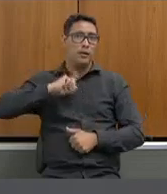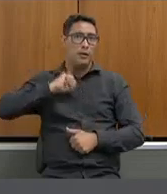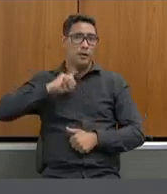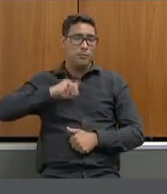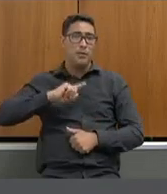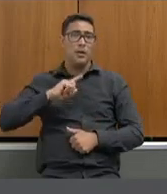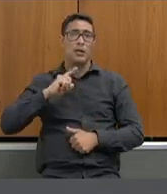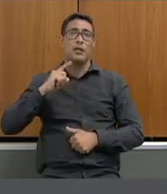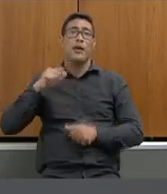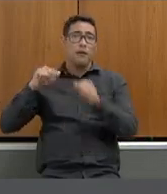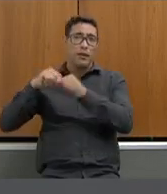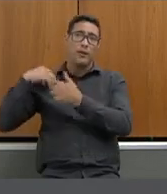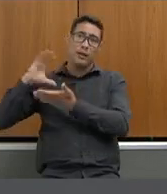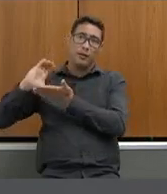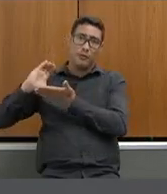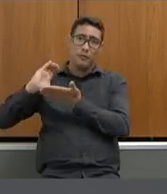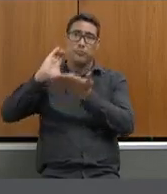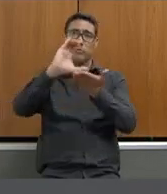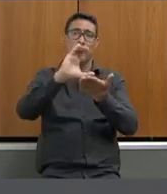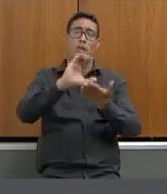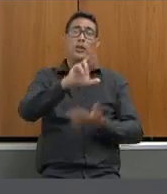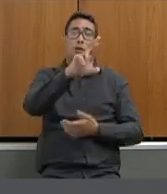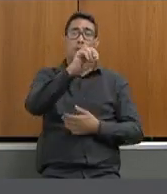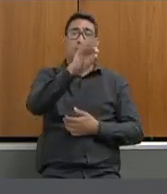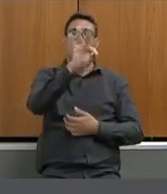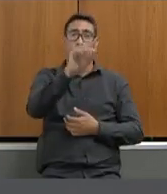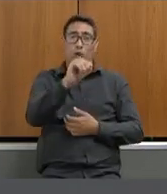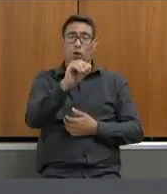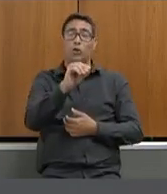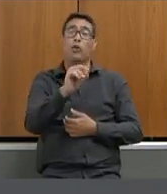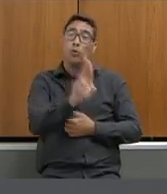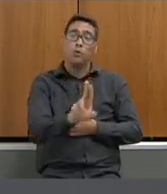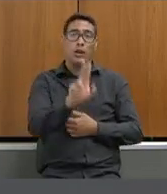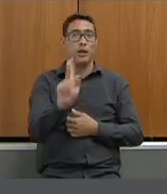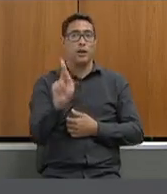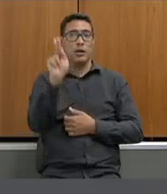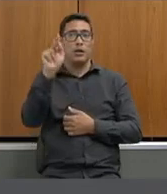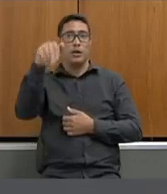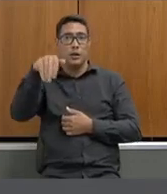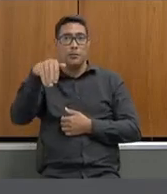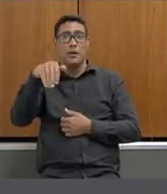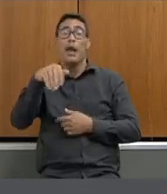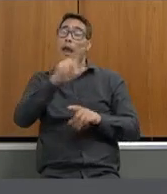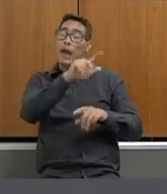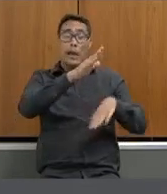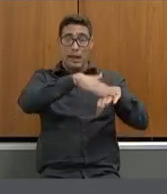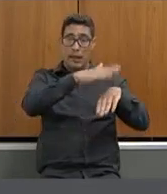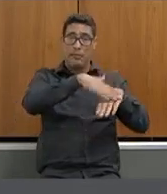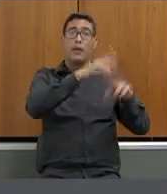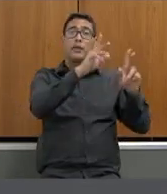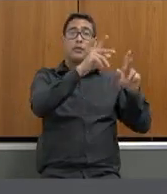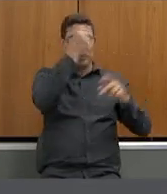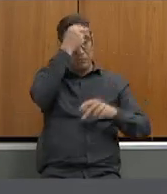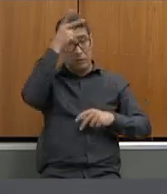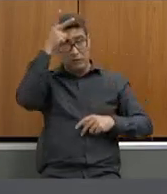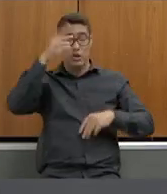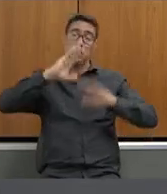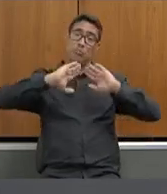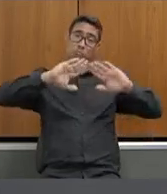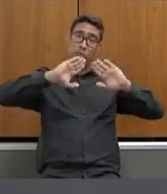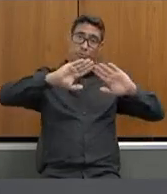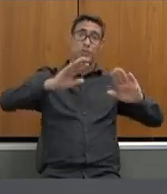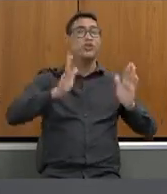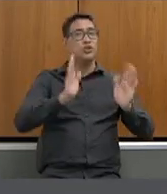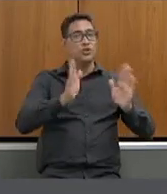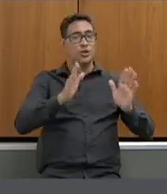o financiamento da rota do transporte escolar por quilometragem é algo que os prefeitos já haviam pedido secretários municipais também e a partir do